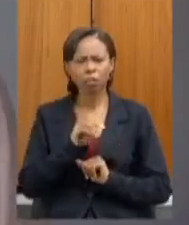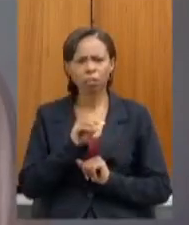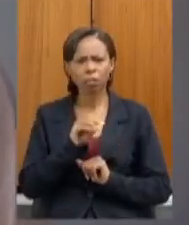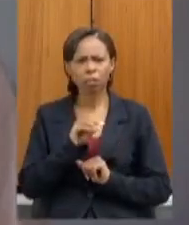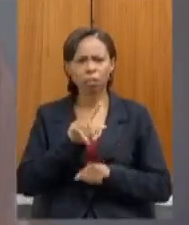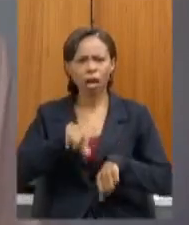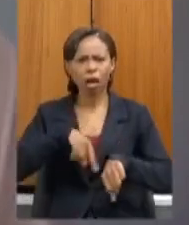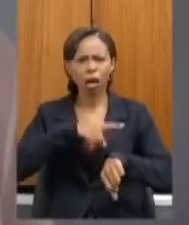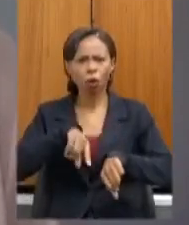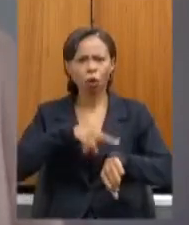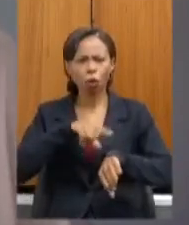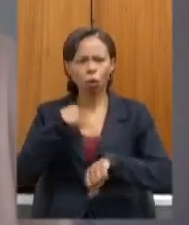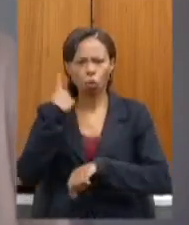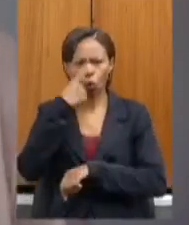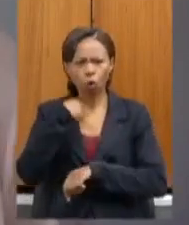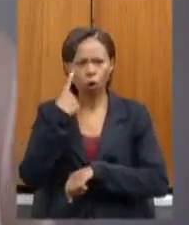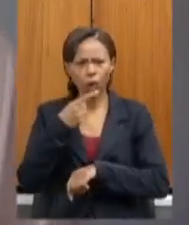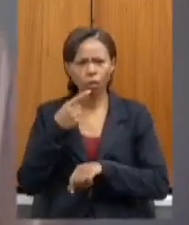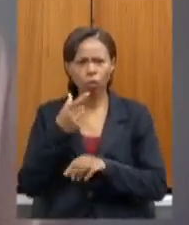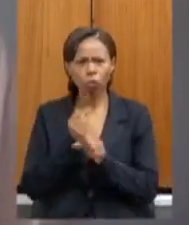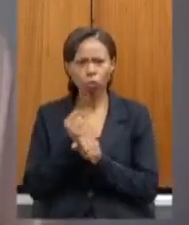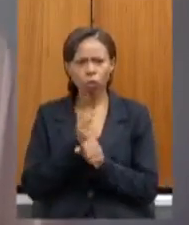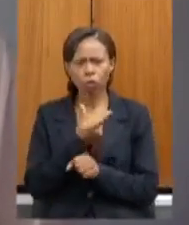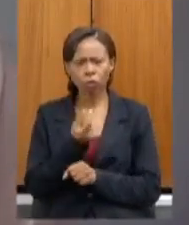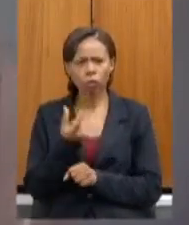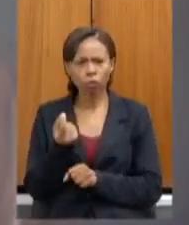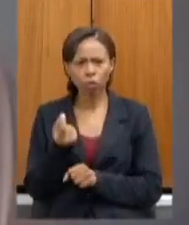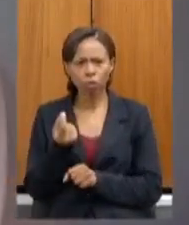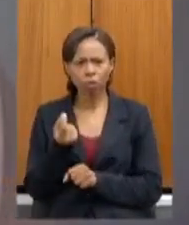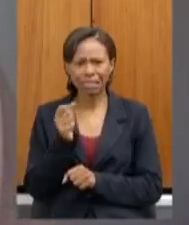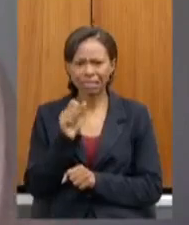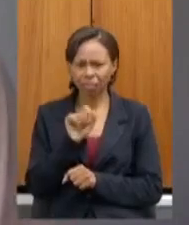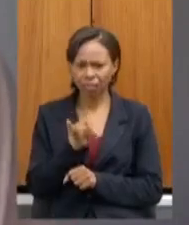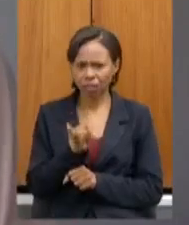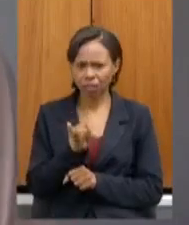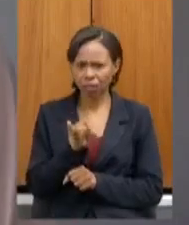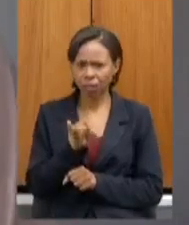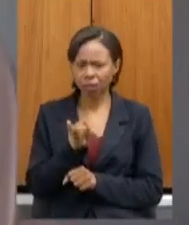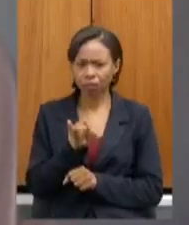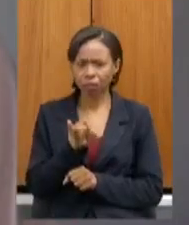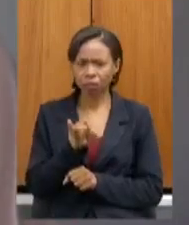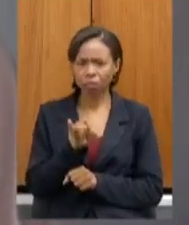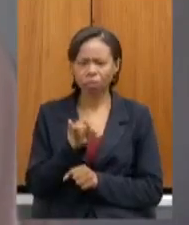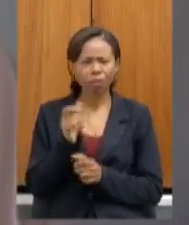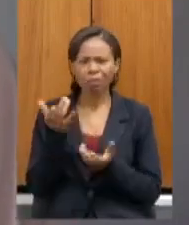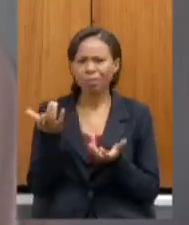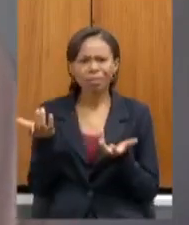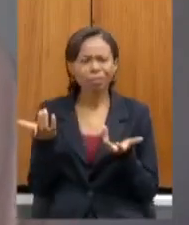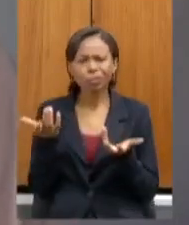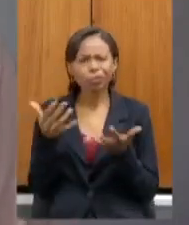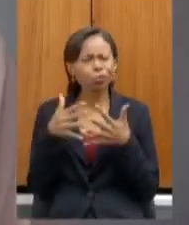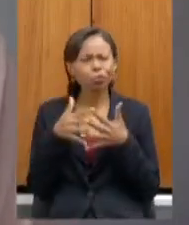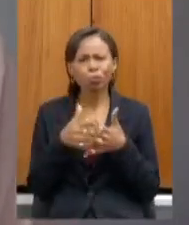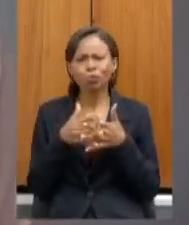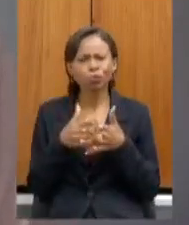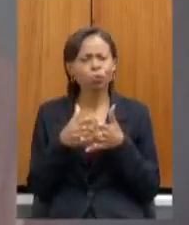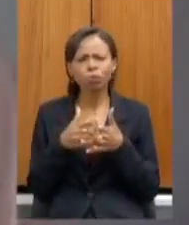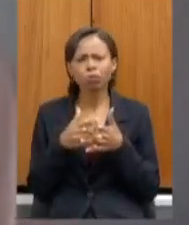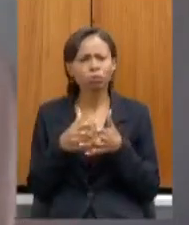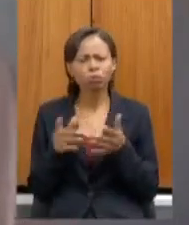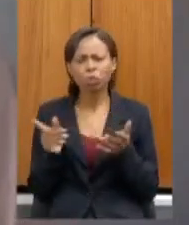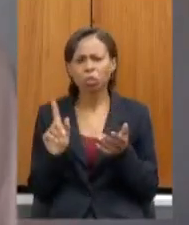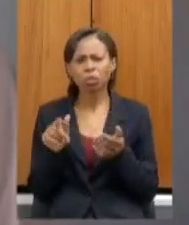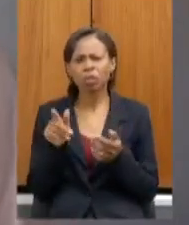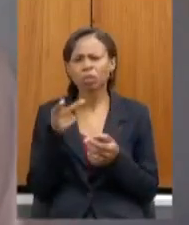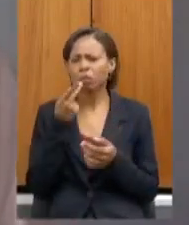carga horária no ano de 2020 caso for caso seja eu não consigo compreender bem